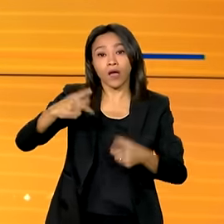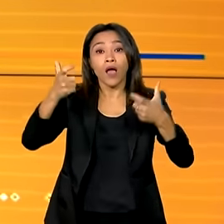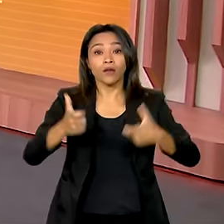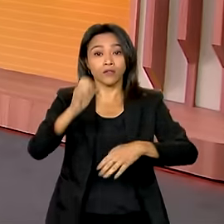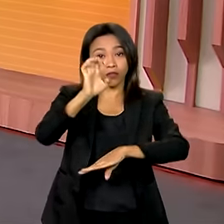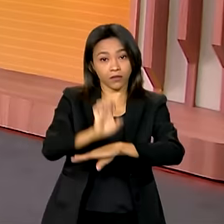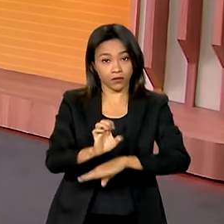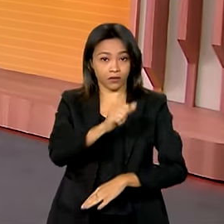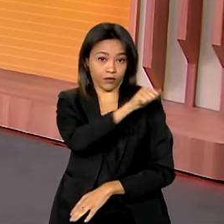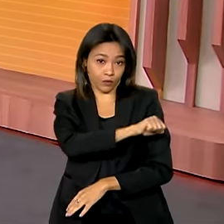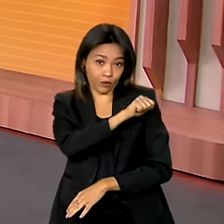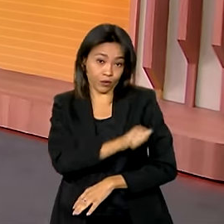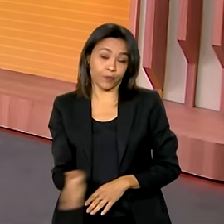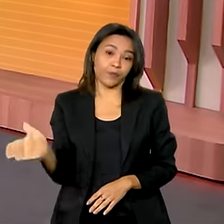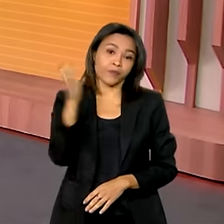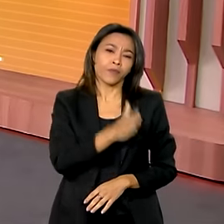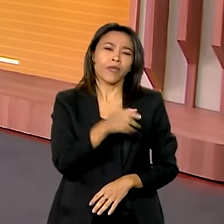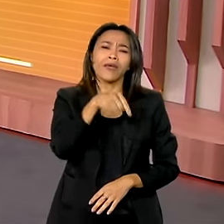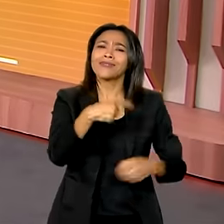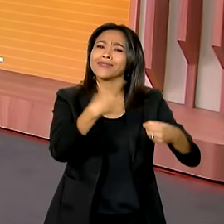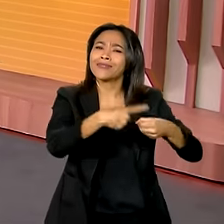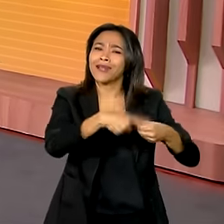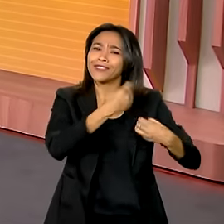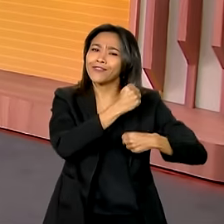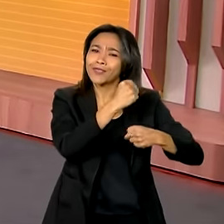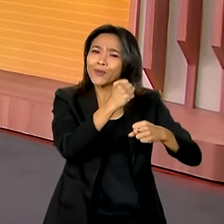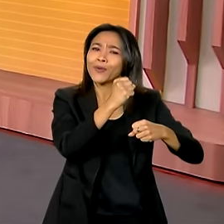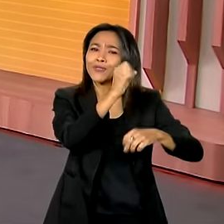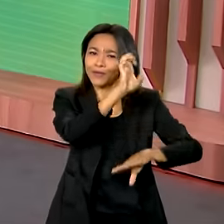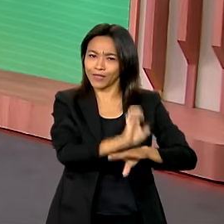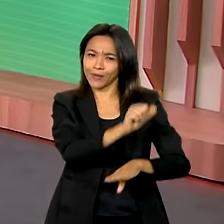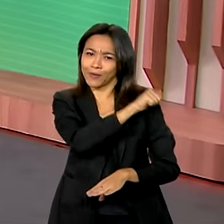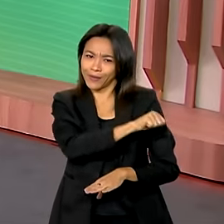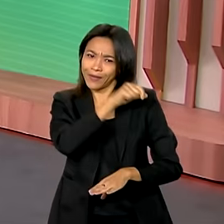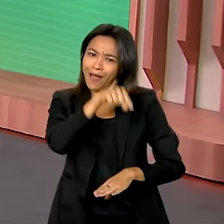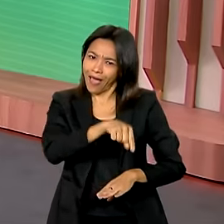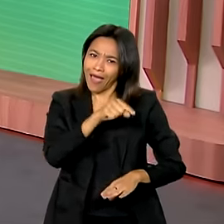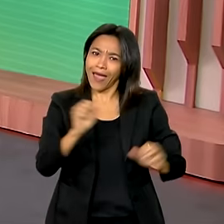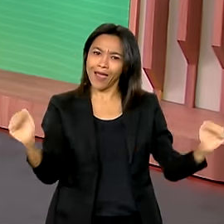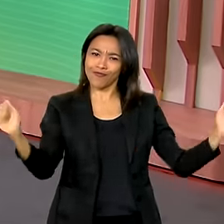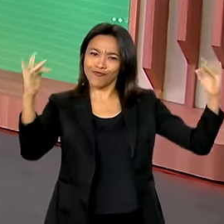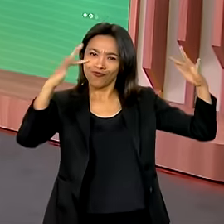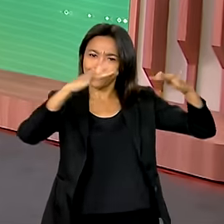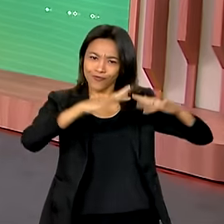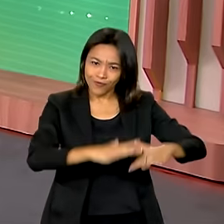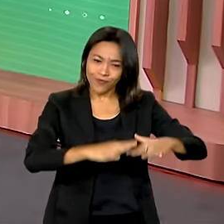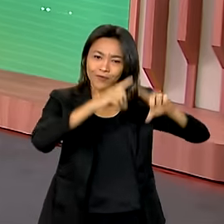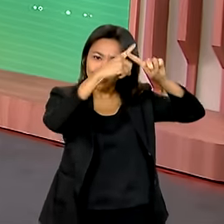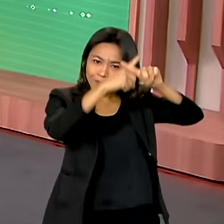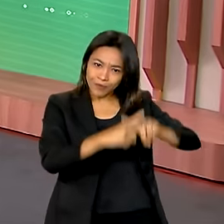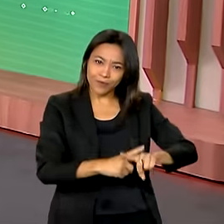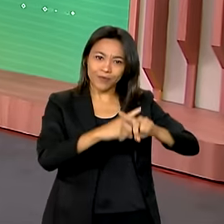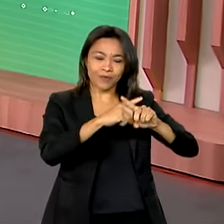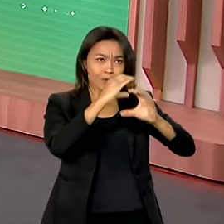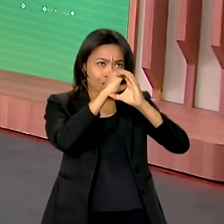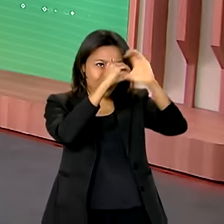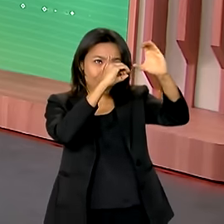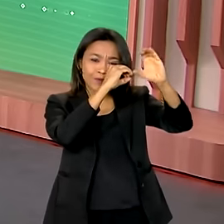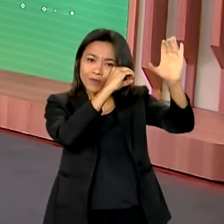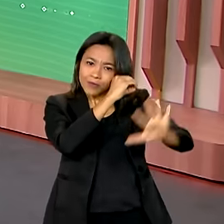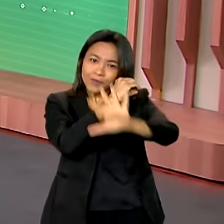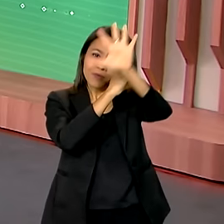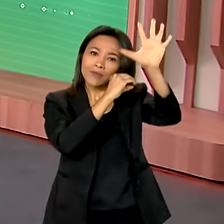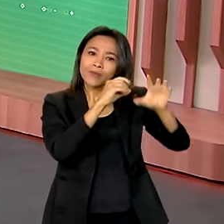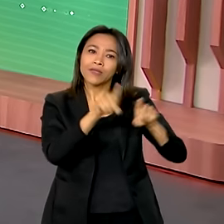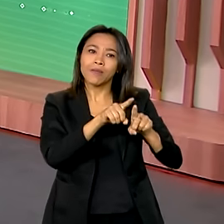Janeiro. E a cidade de Vassouras, no Rio de Janeiro, é uma das anfitriãs dessa Olimpíada Internacional de Astronomia e Astrofísica, como eu